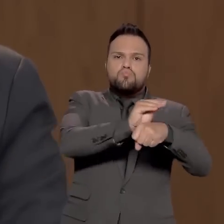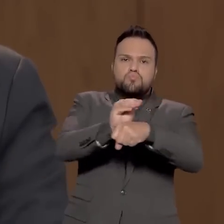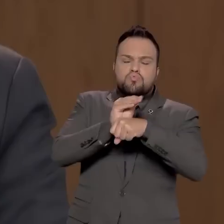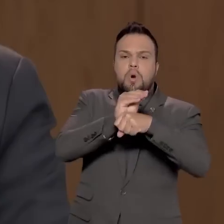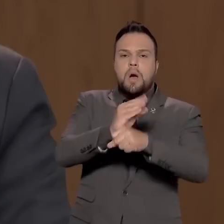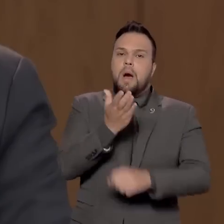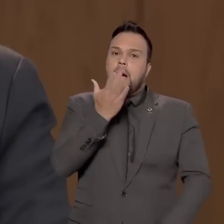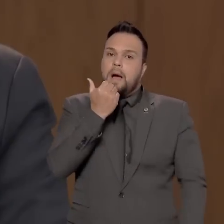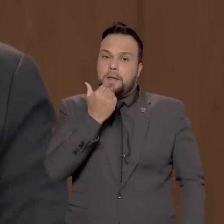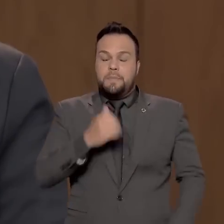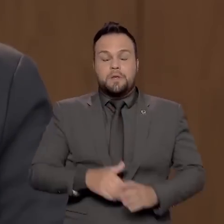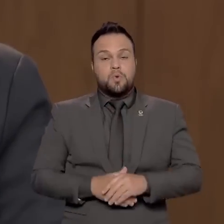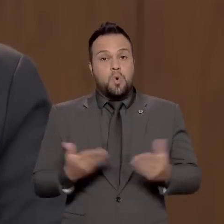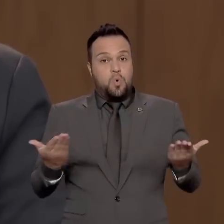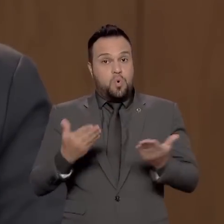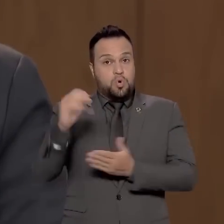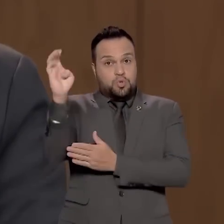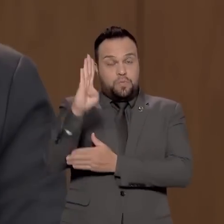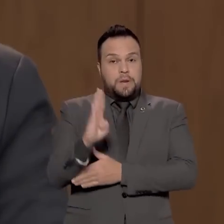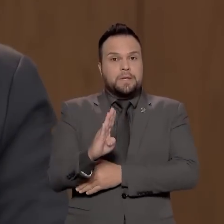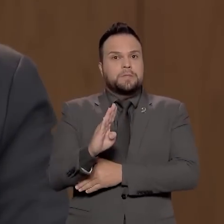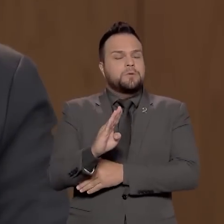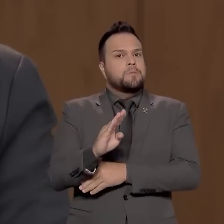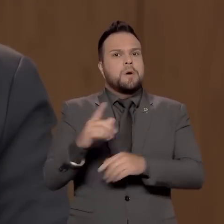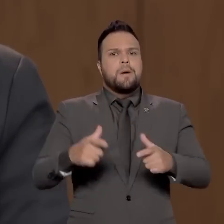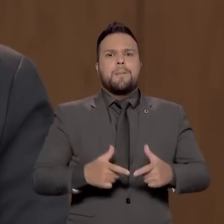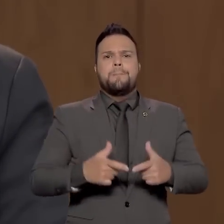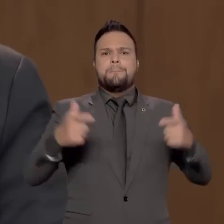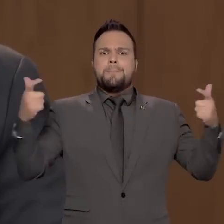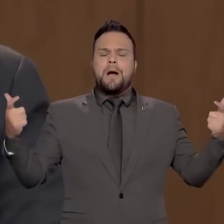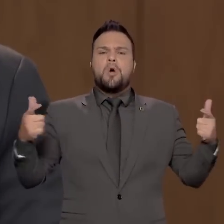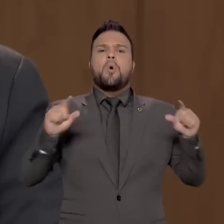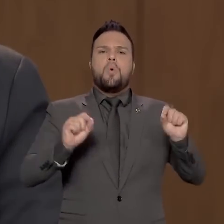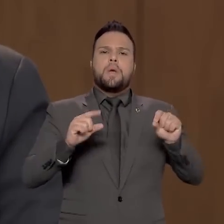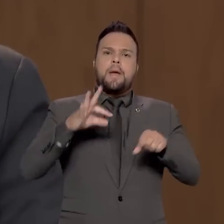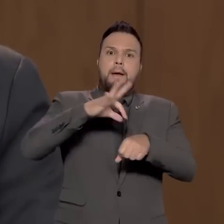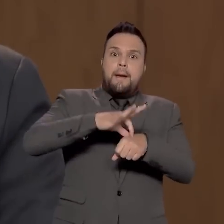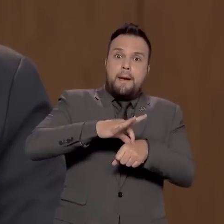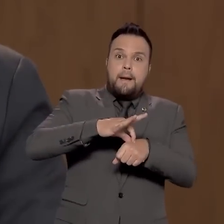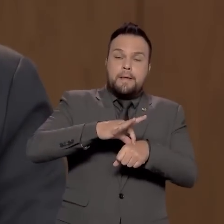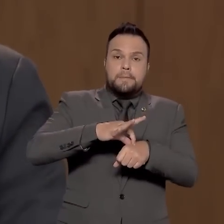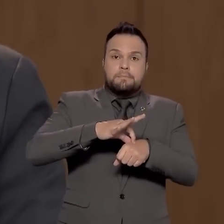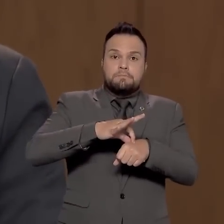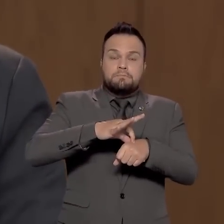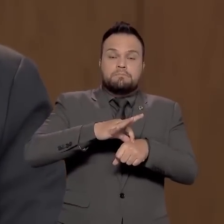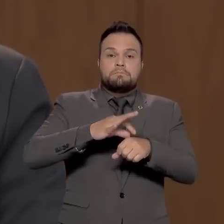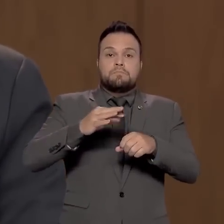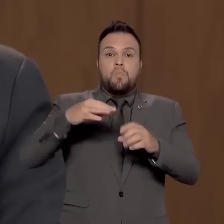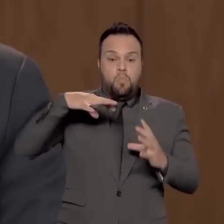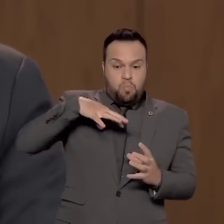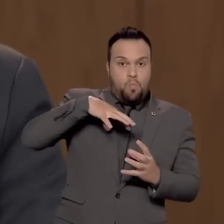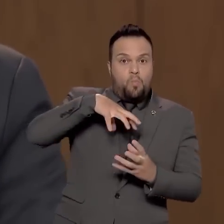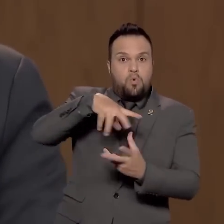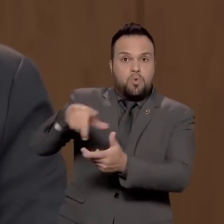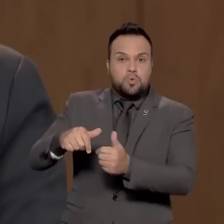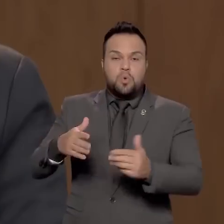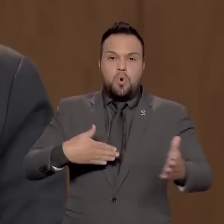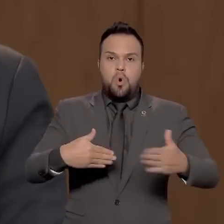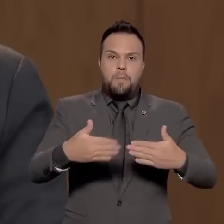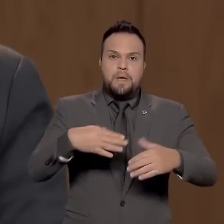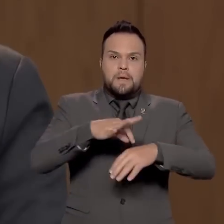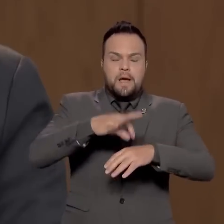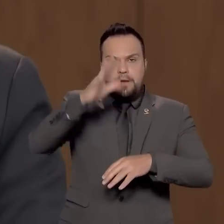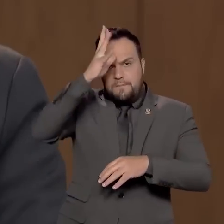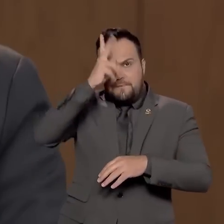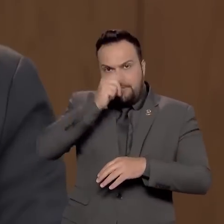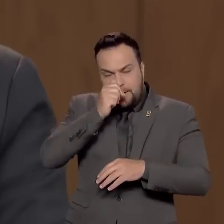suprimento de alimentos. O Brasil é, hoje, o maior exportador de proteína halal no mundo. Além do comércio